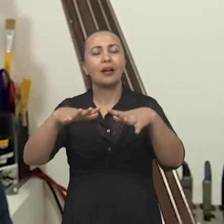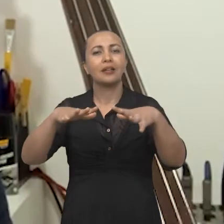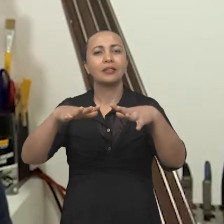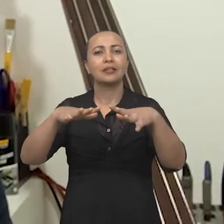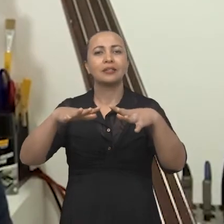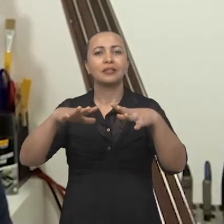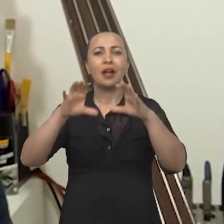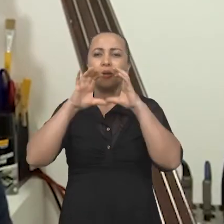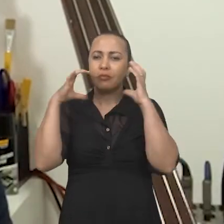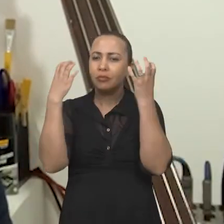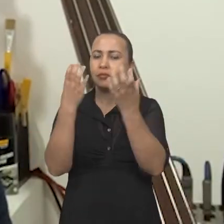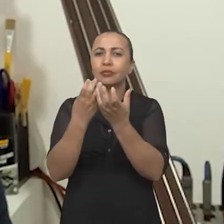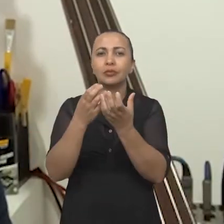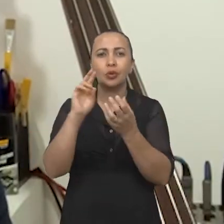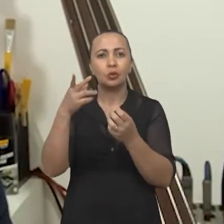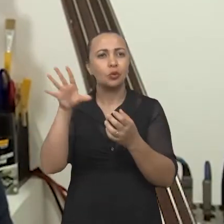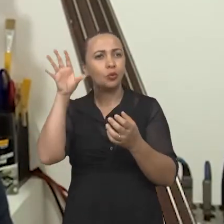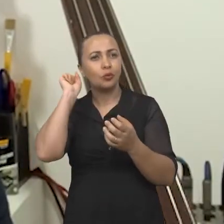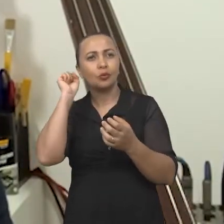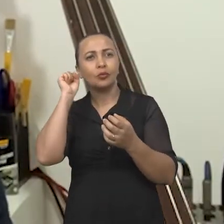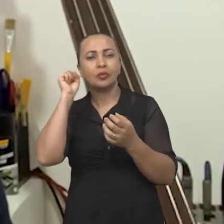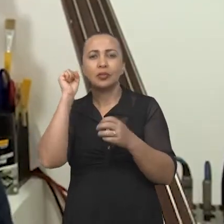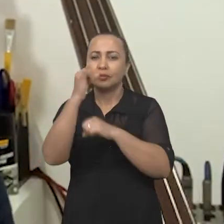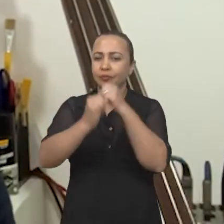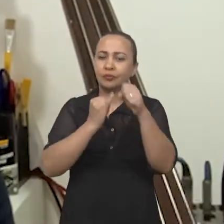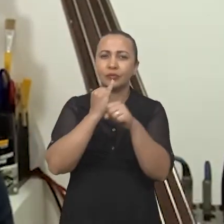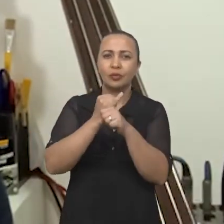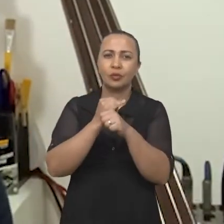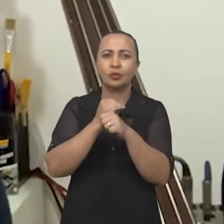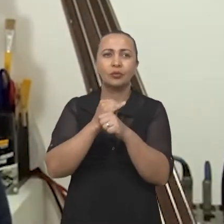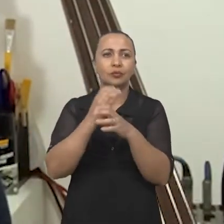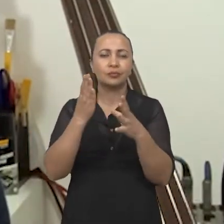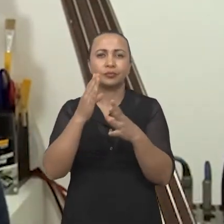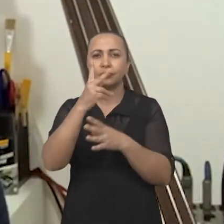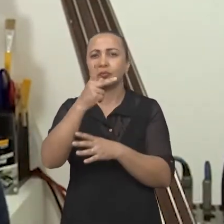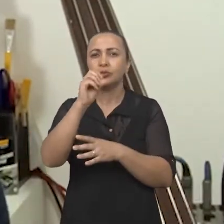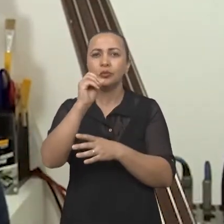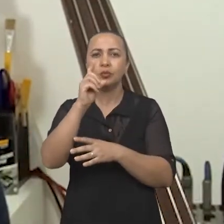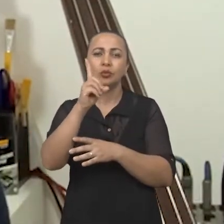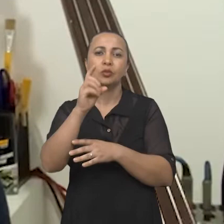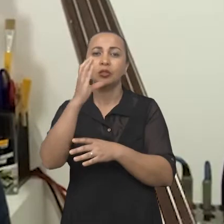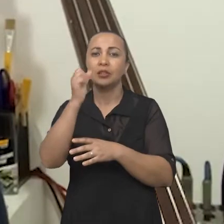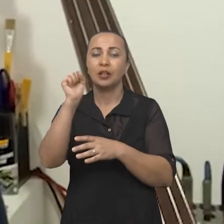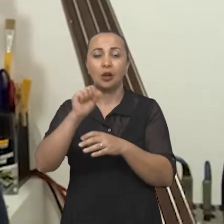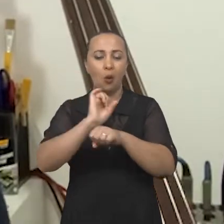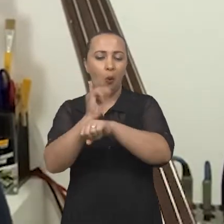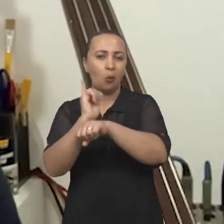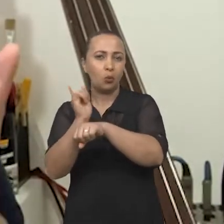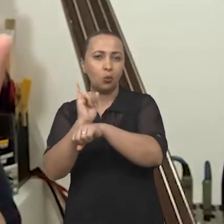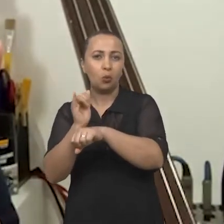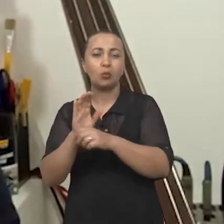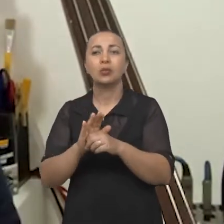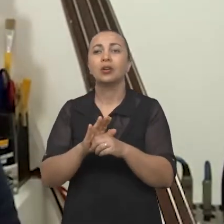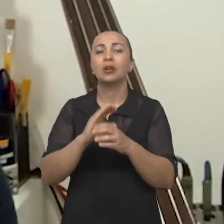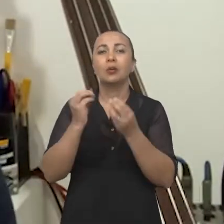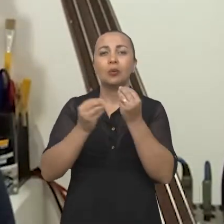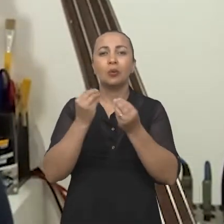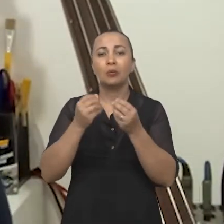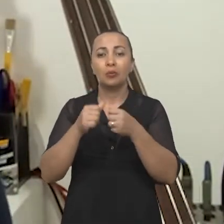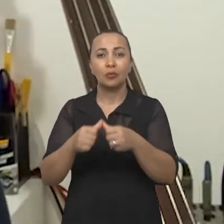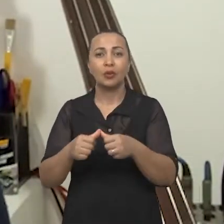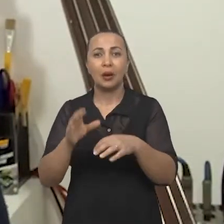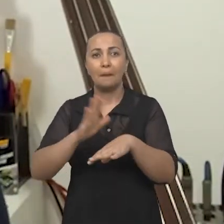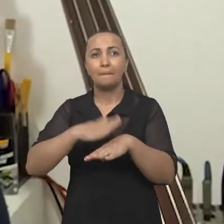conteúdo na internet, um podcast ou assistir a vídeo no YouTube sobre isso, se tornam um pouco